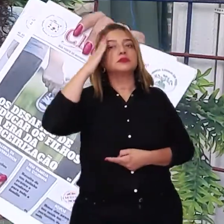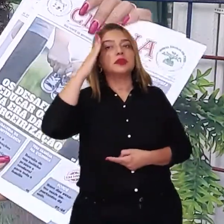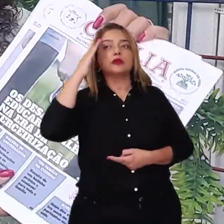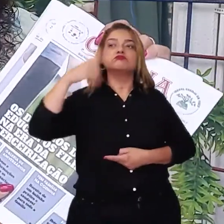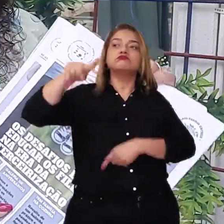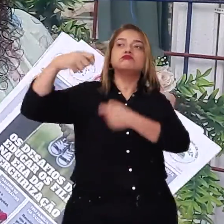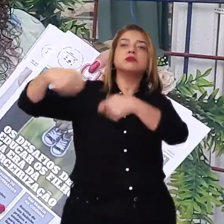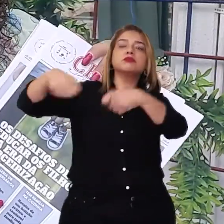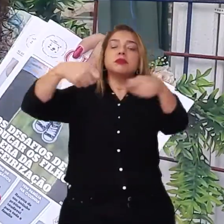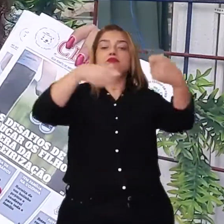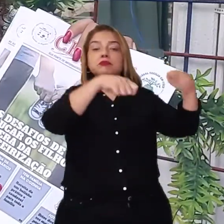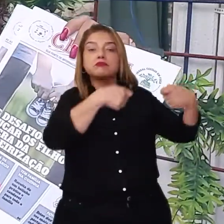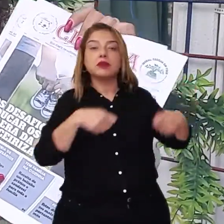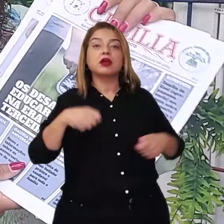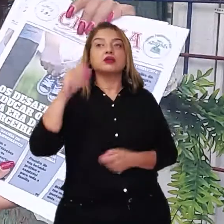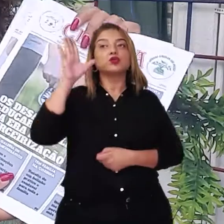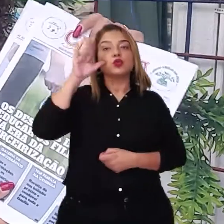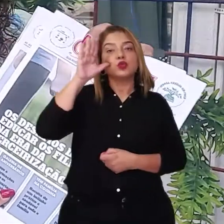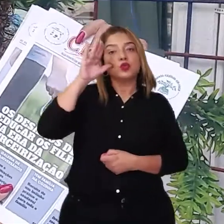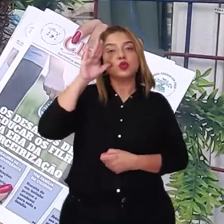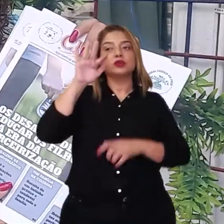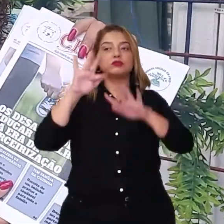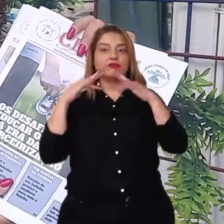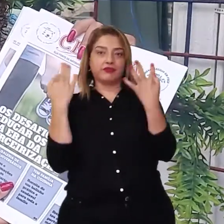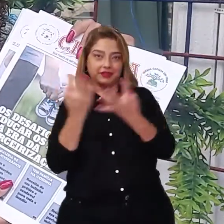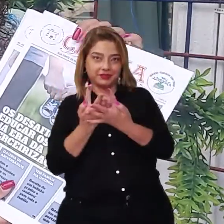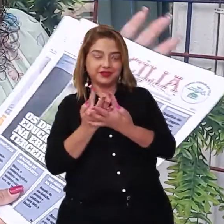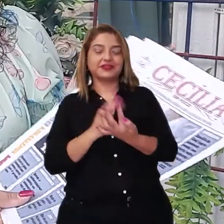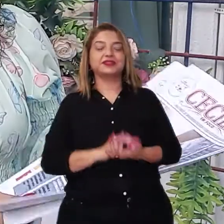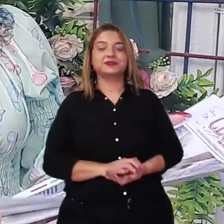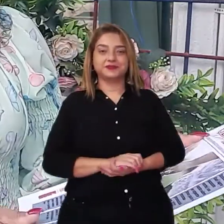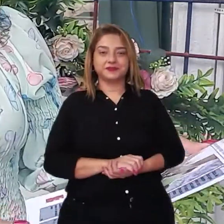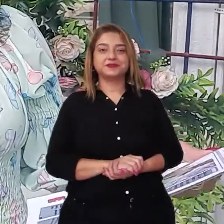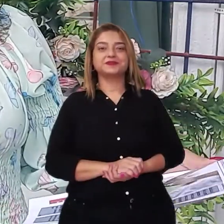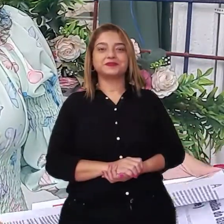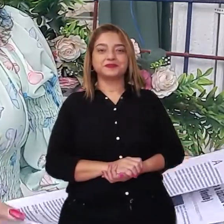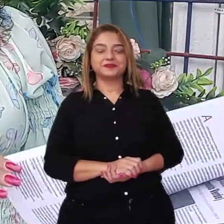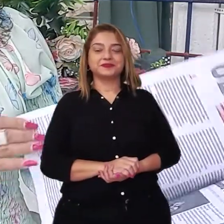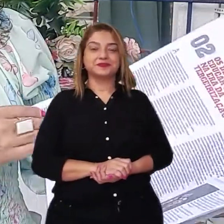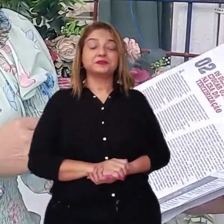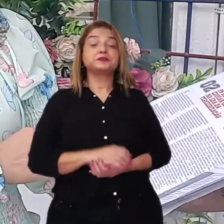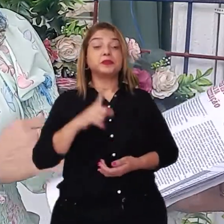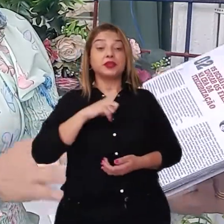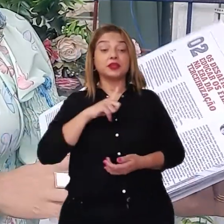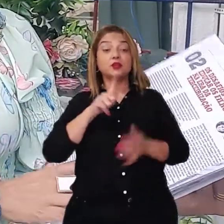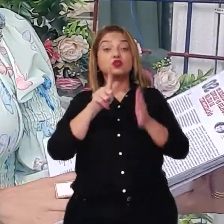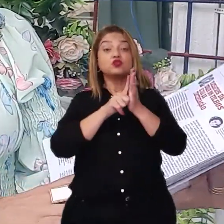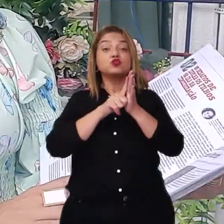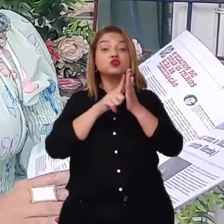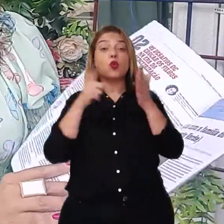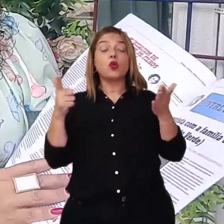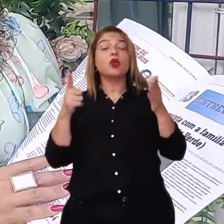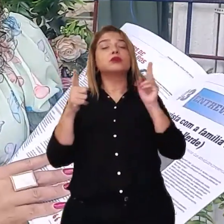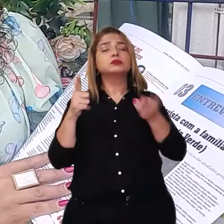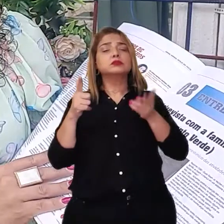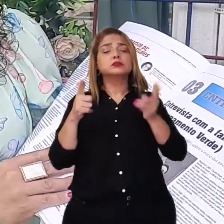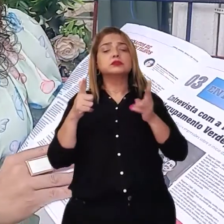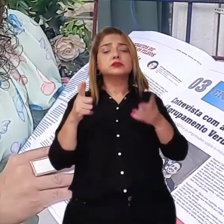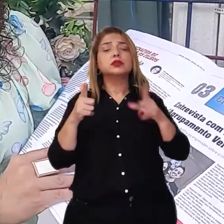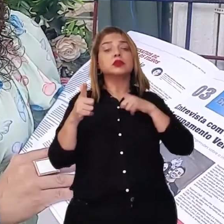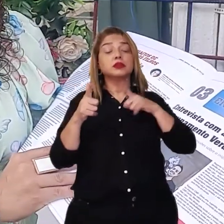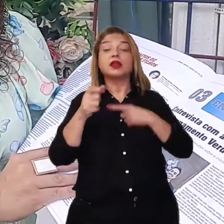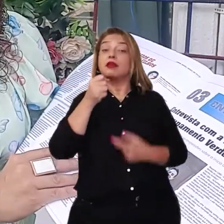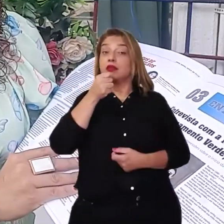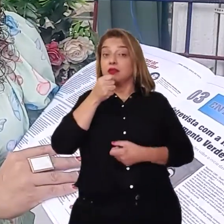as necessidades e curiosidades das nossas famílias. E lá dentro, lá no jornal, nós sempre temos uma